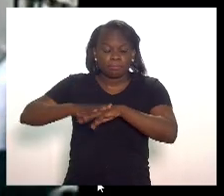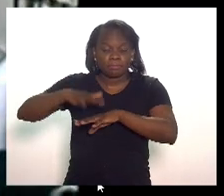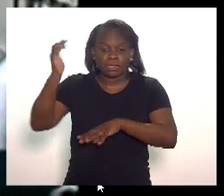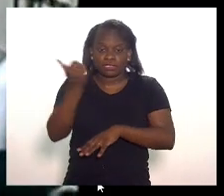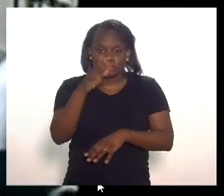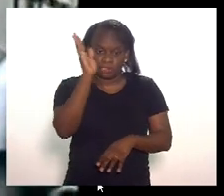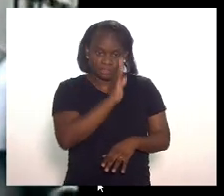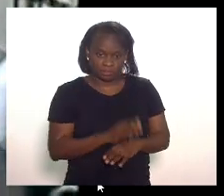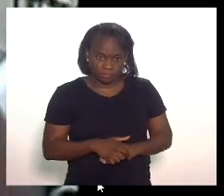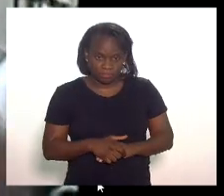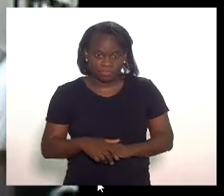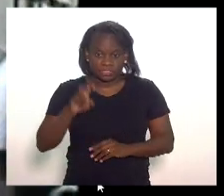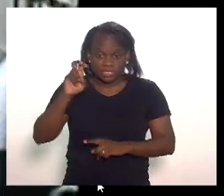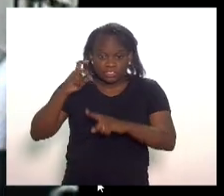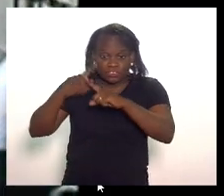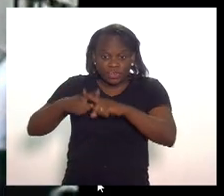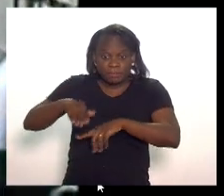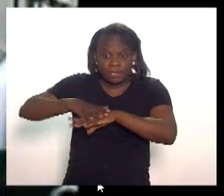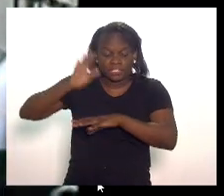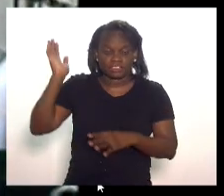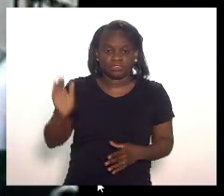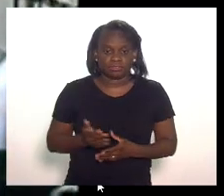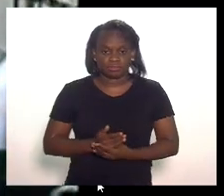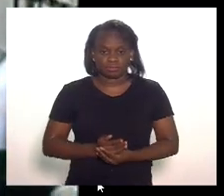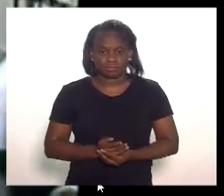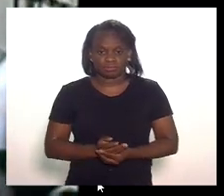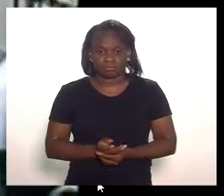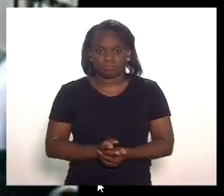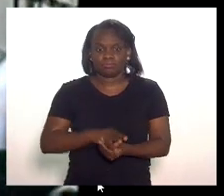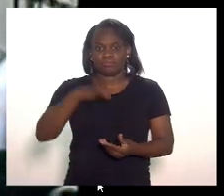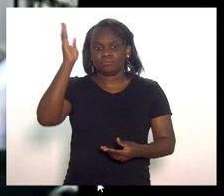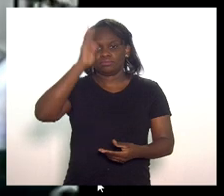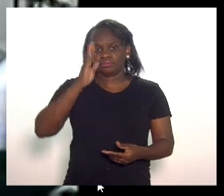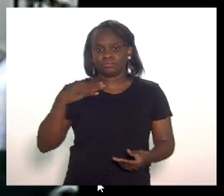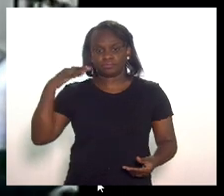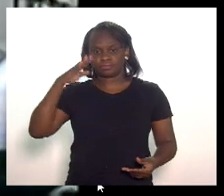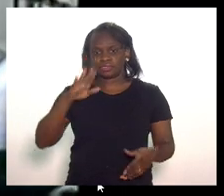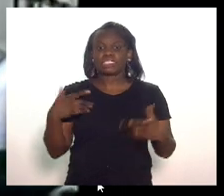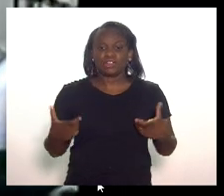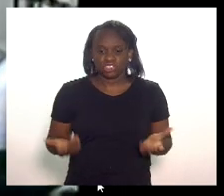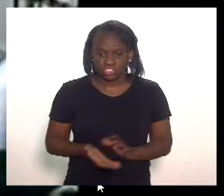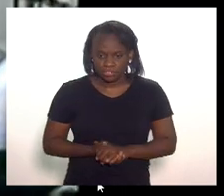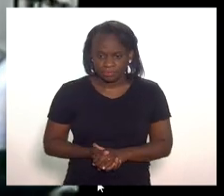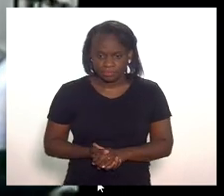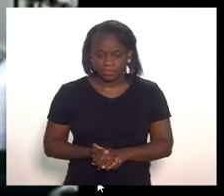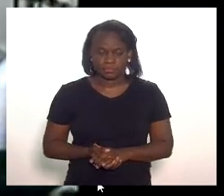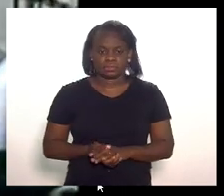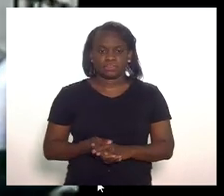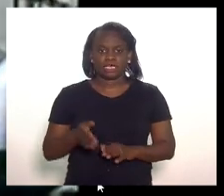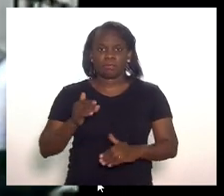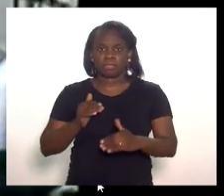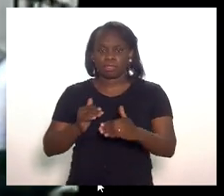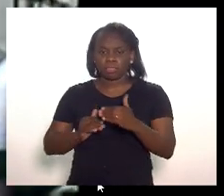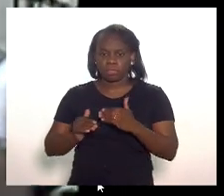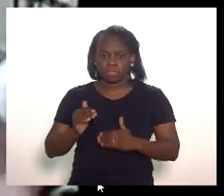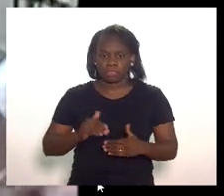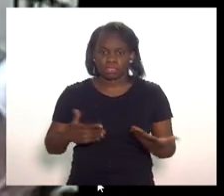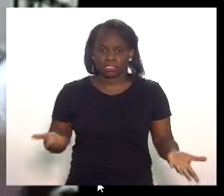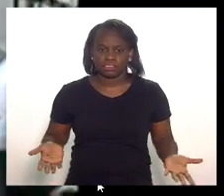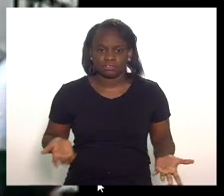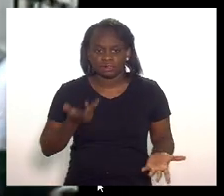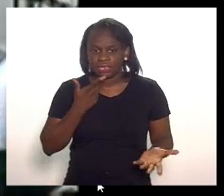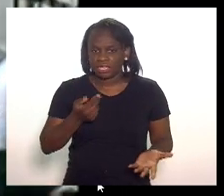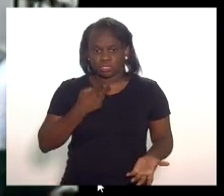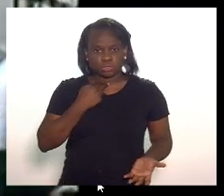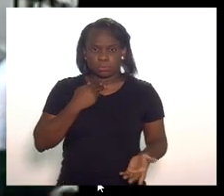o Brasil 5 vezes mais e o Brasil de Bolsonaro está onde? está ficando para trás falar que não